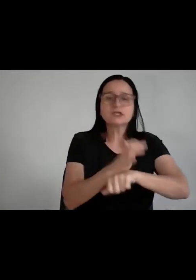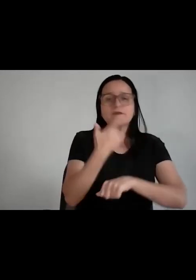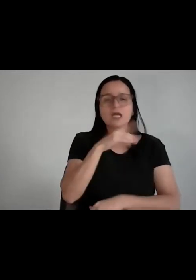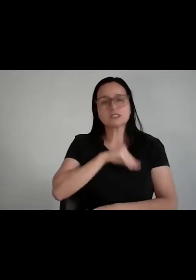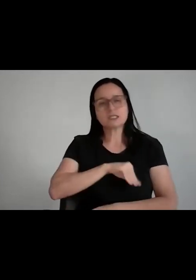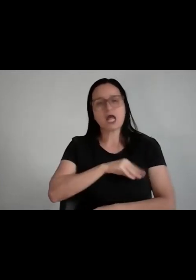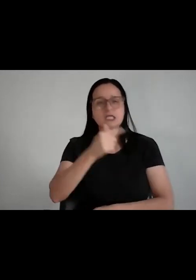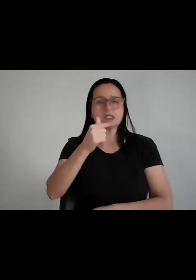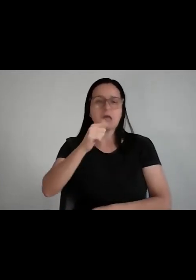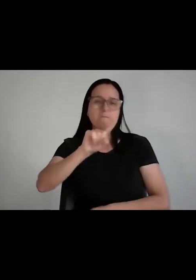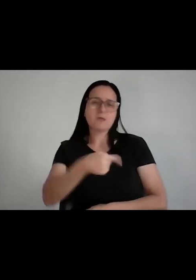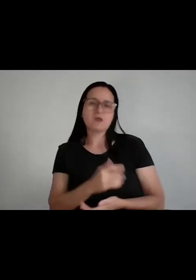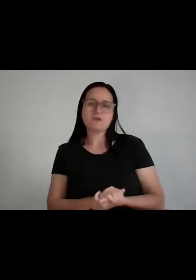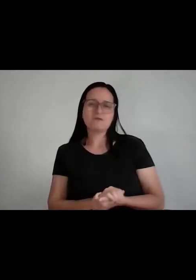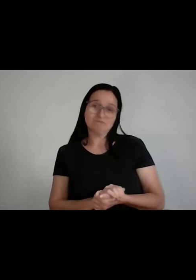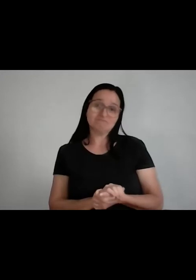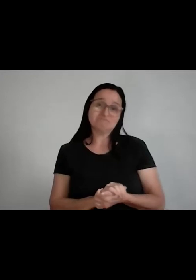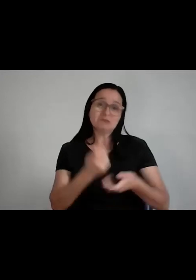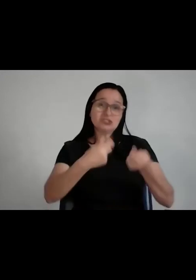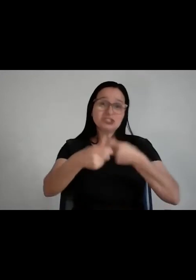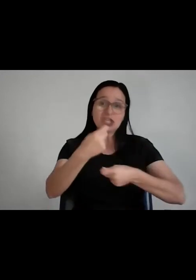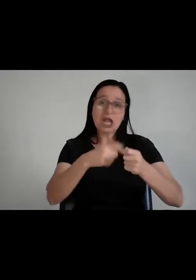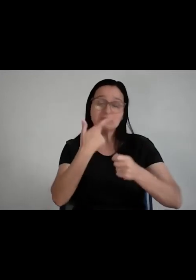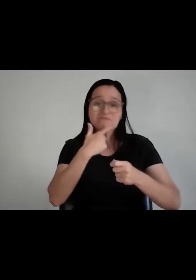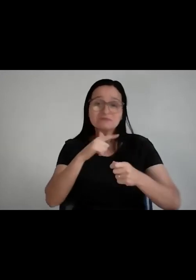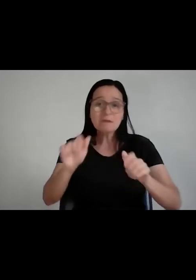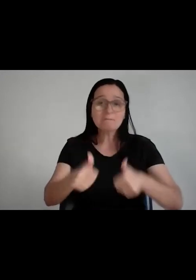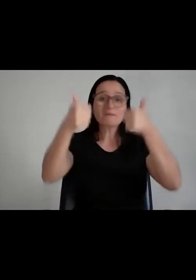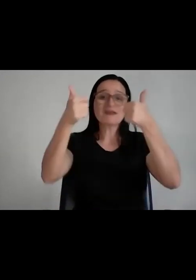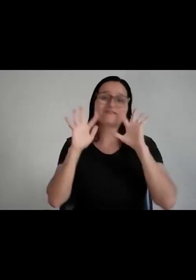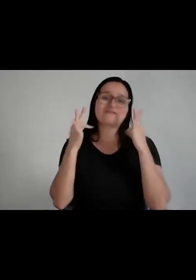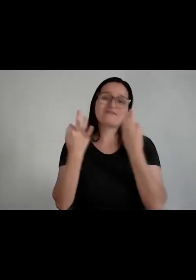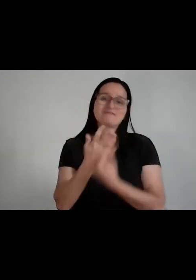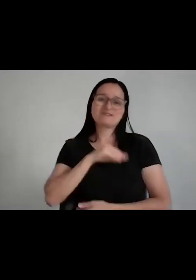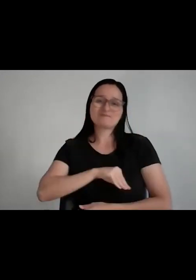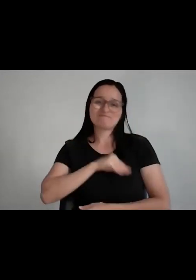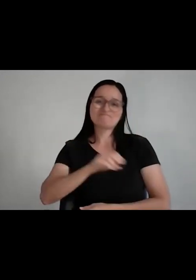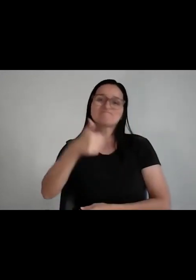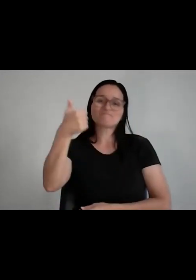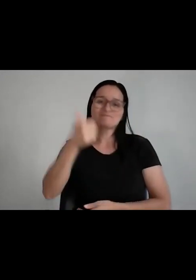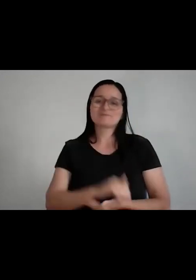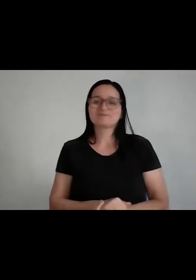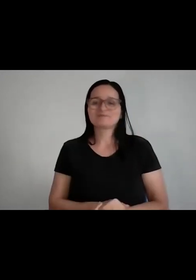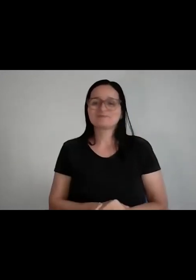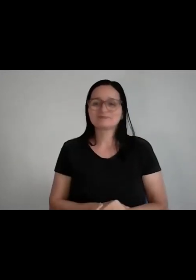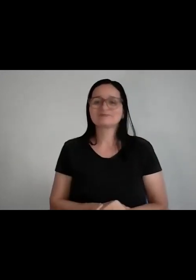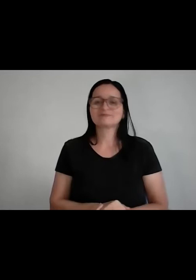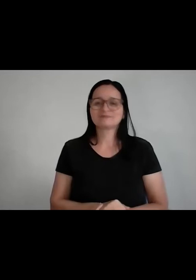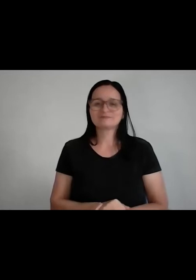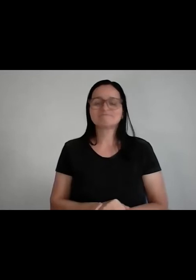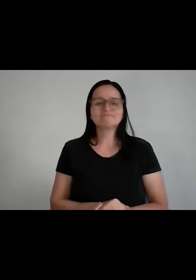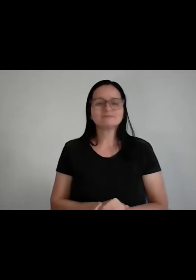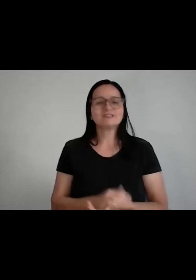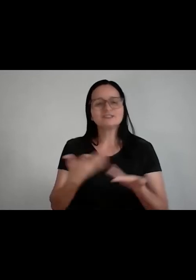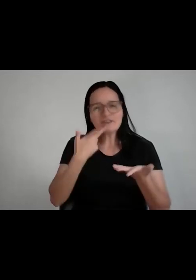em dois anos, ele vira gerente, quebrou o ciclo de pobreza da família imediatamente. Então, eu queria botar essa pilha na